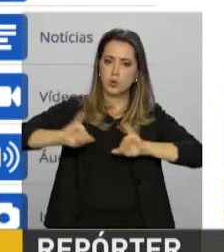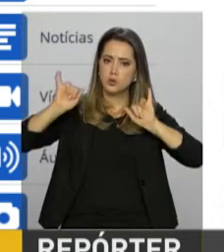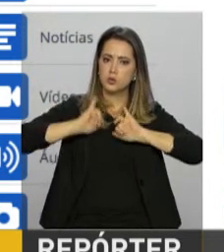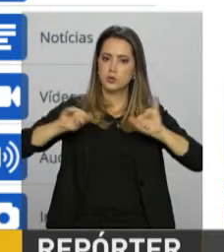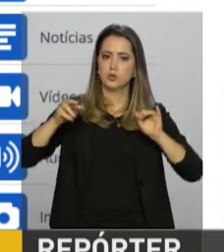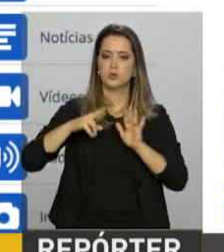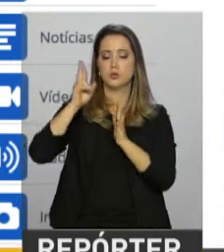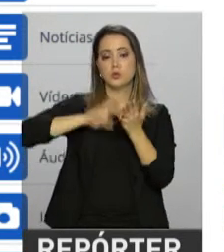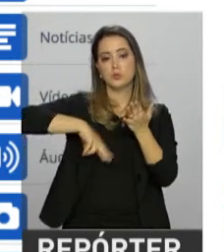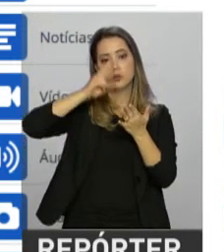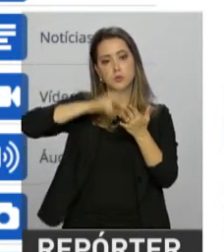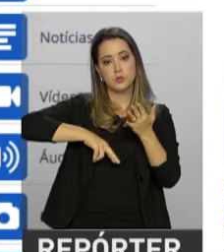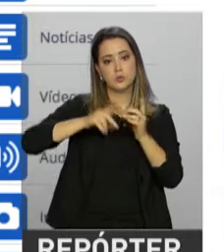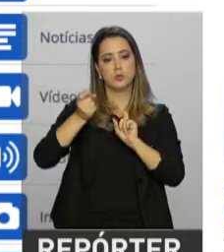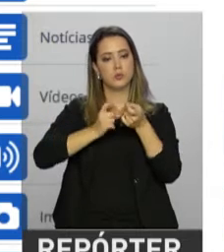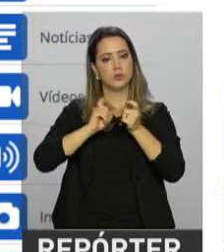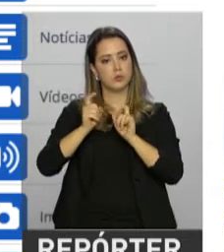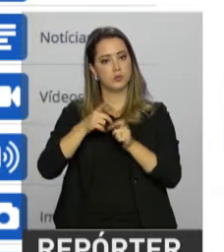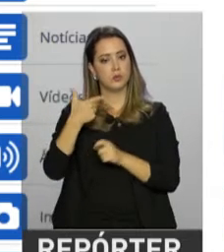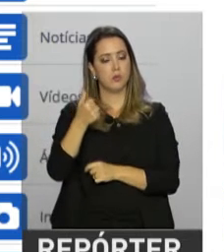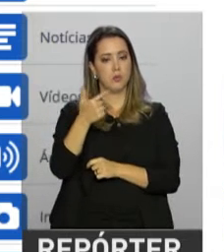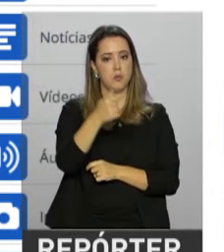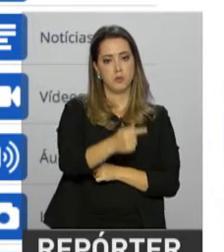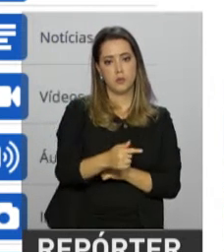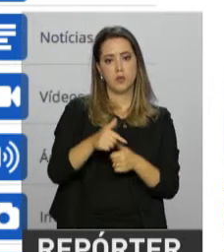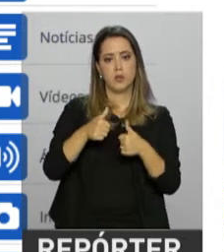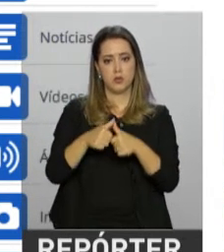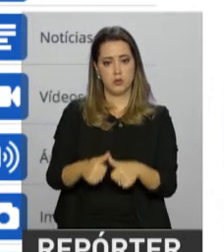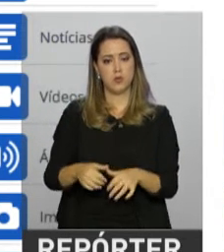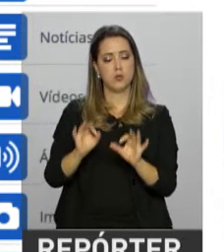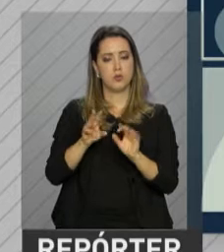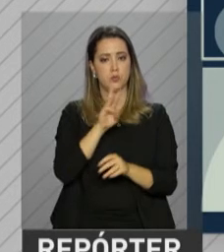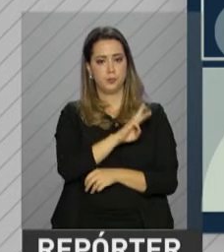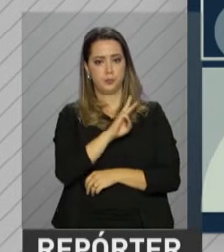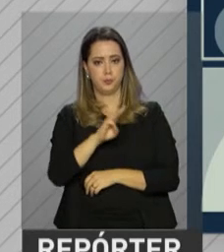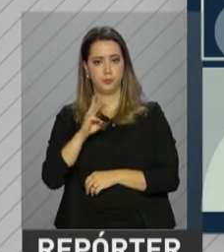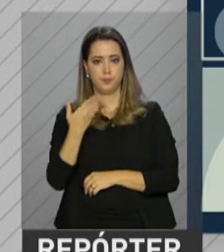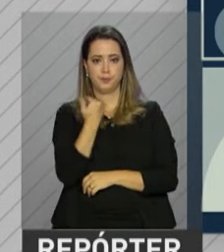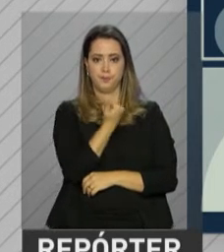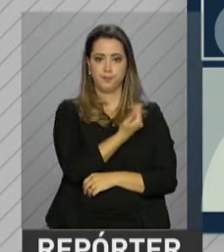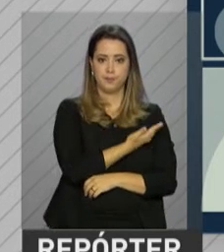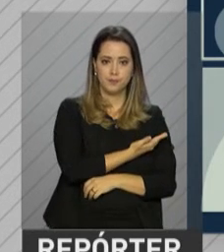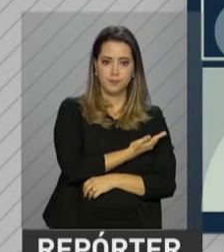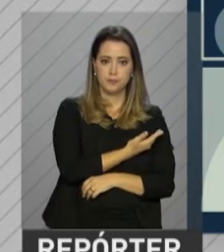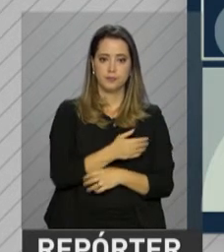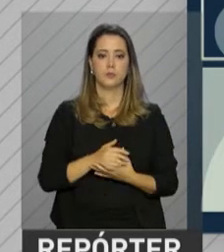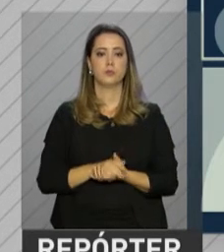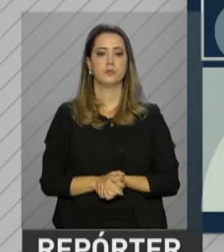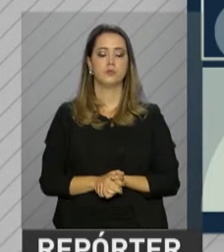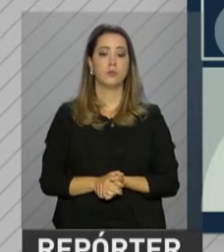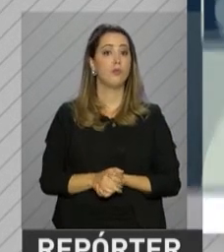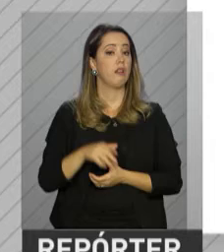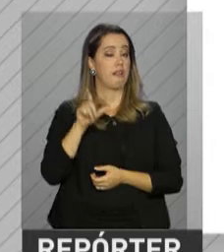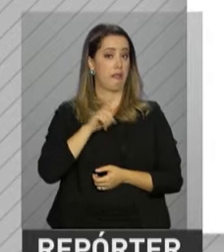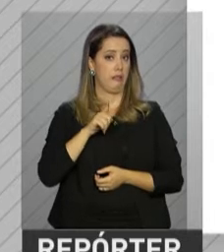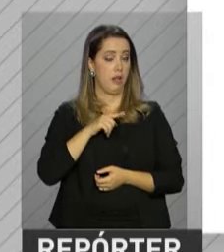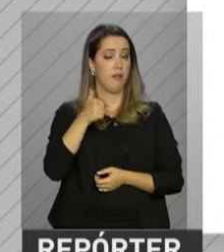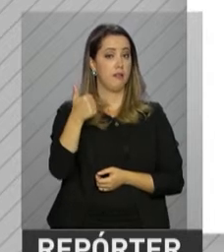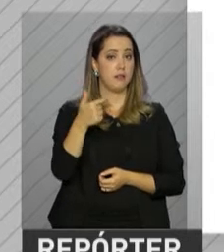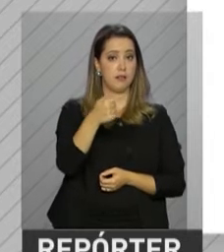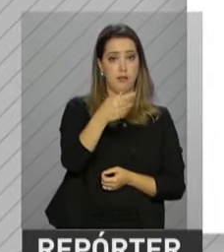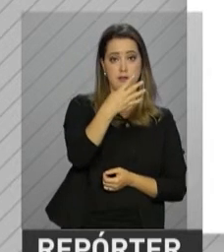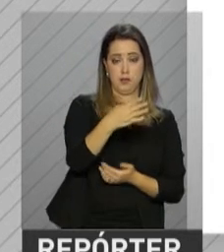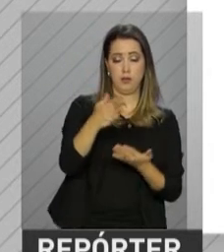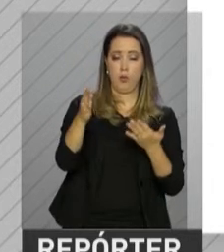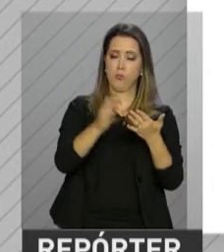relatório de gestão 2017, que já está na página da pasta na internet. São 174